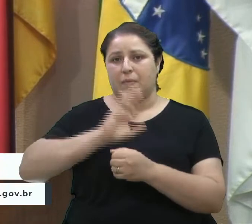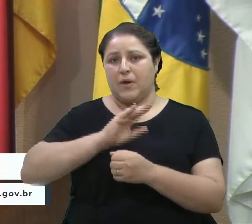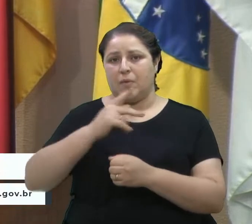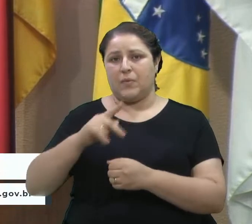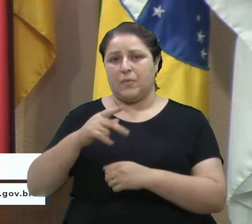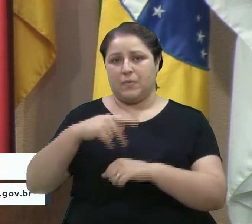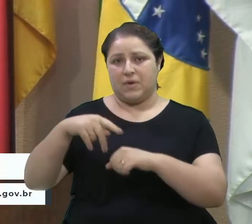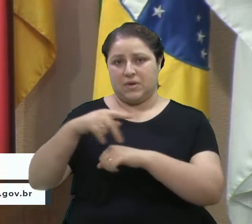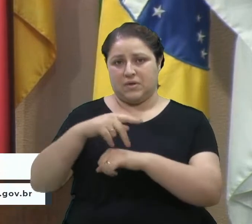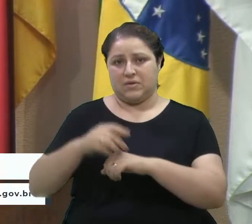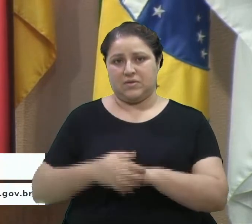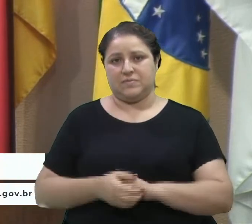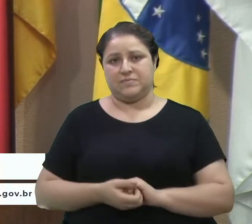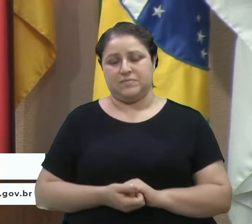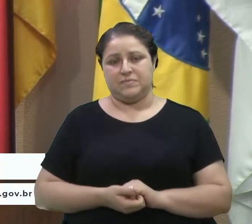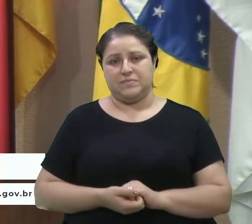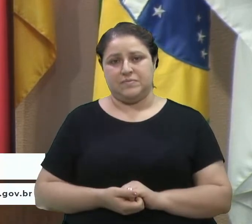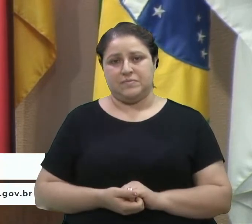Na sequência.